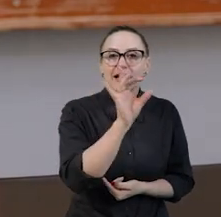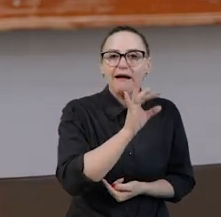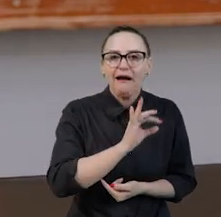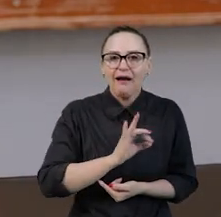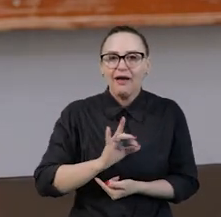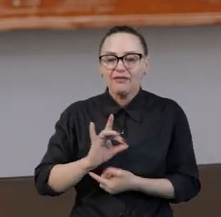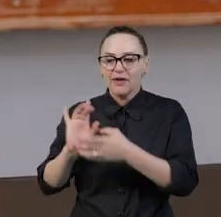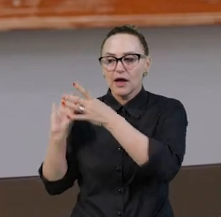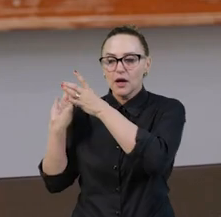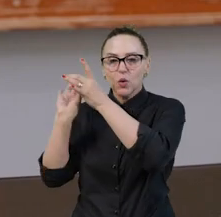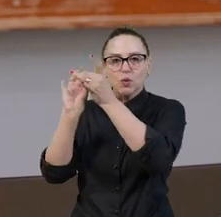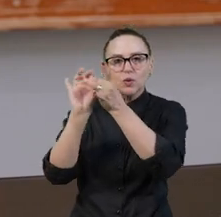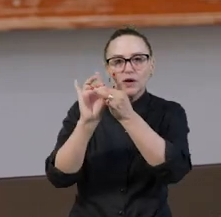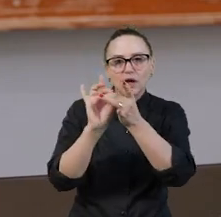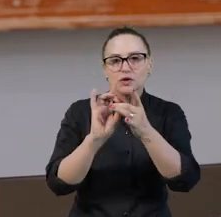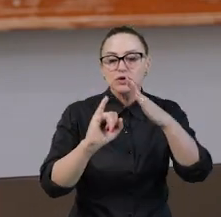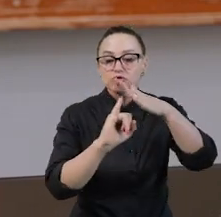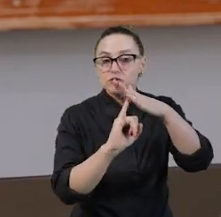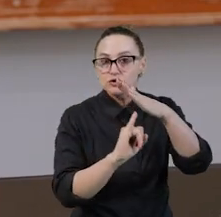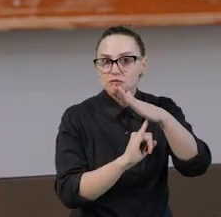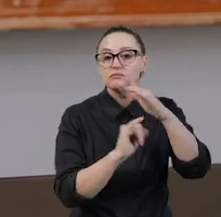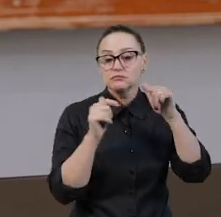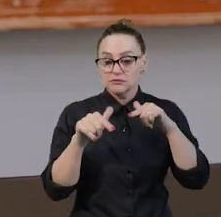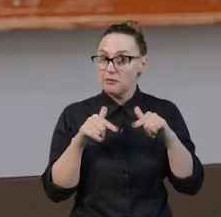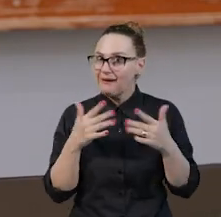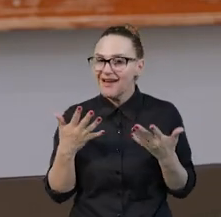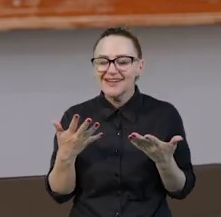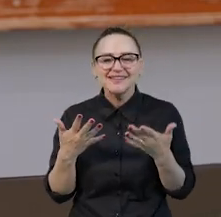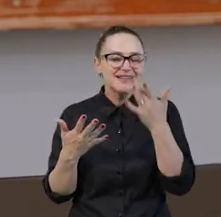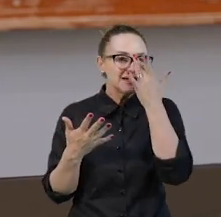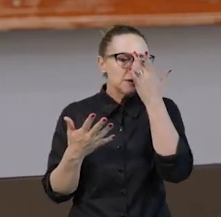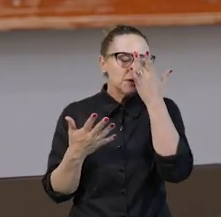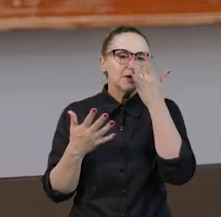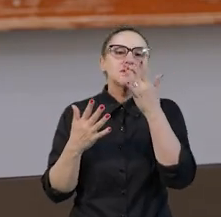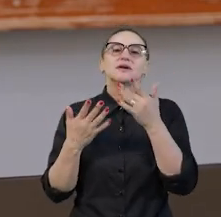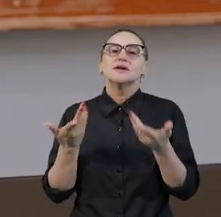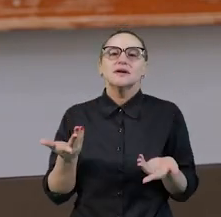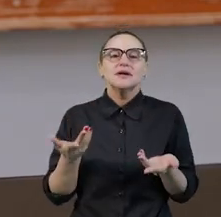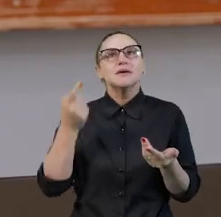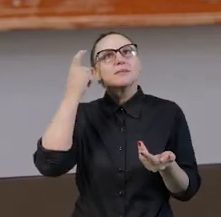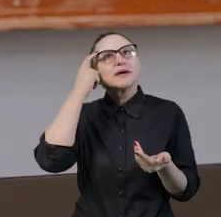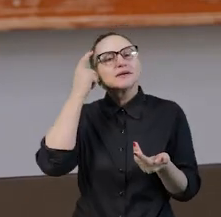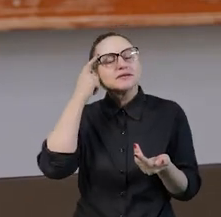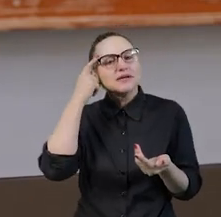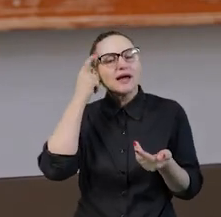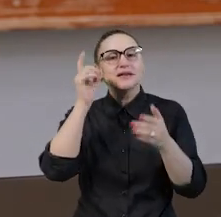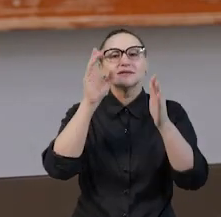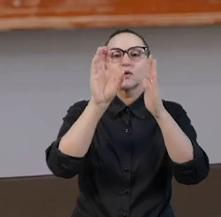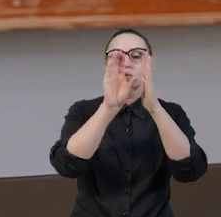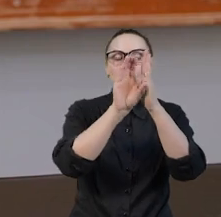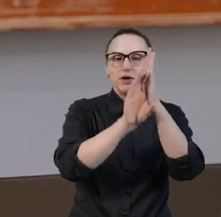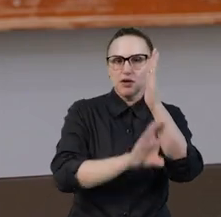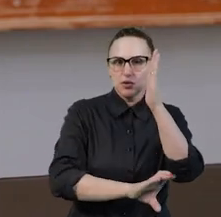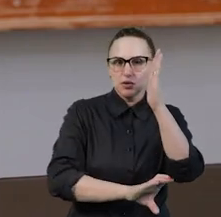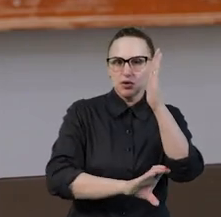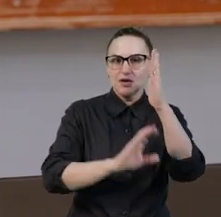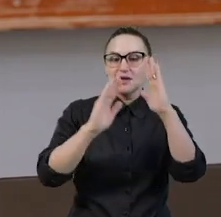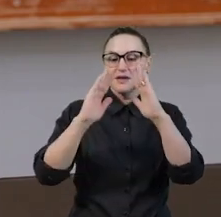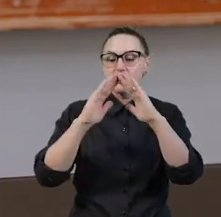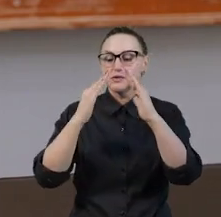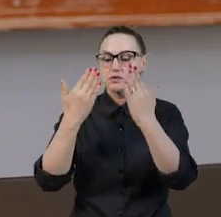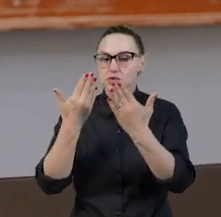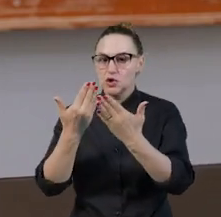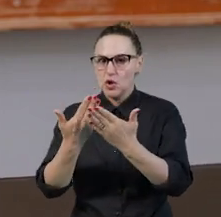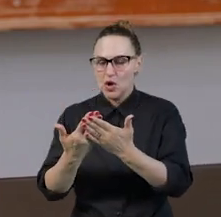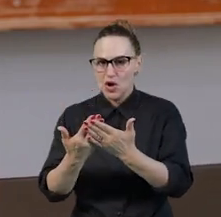isso, é necessário que pensemos a triangulação escola, currículo e avaliação como mediadora de